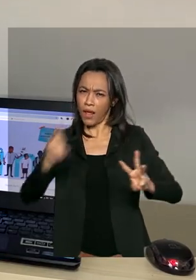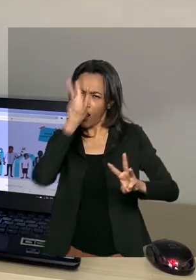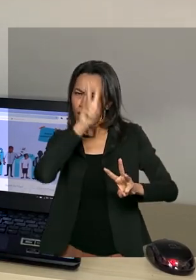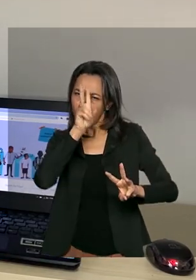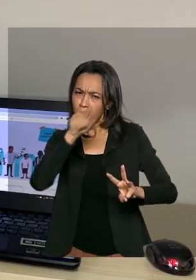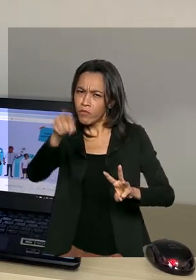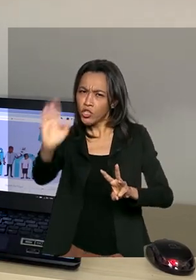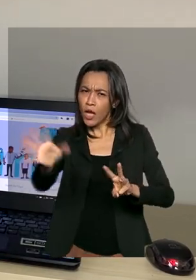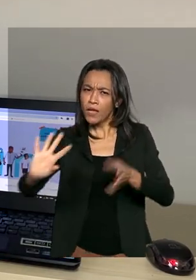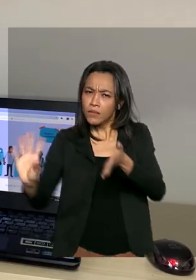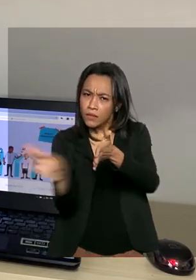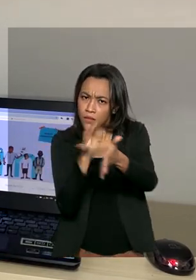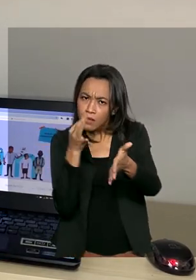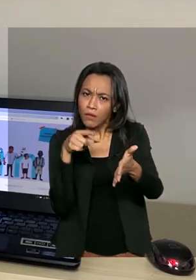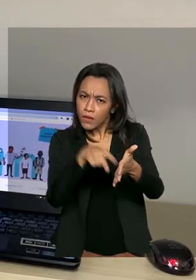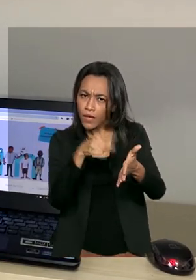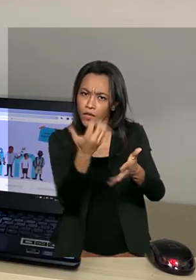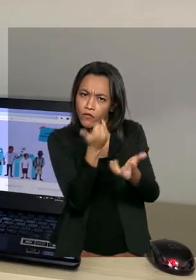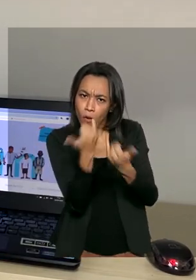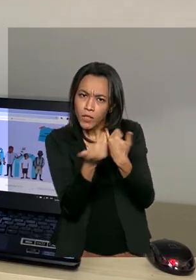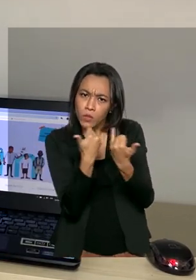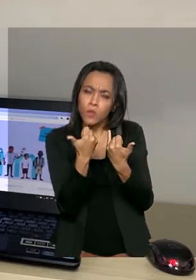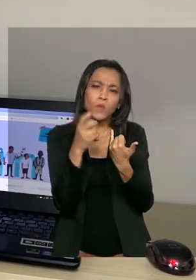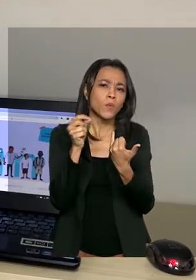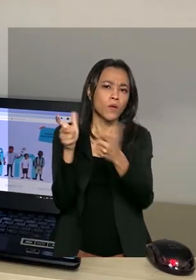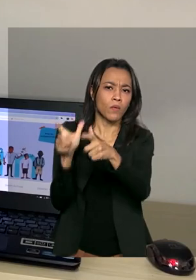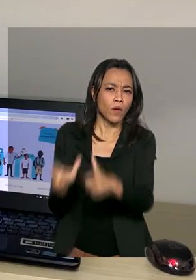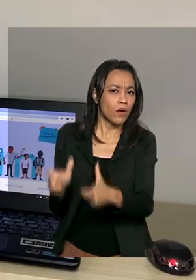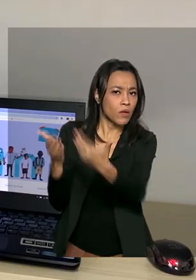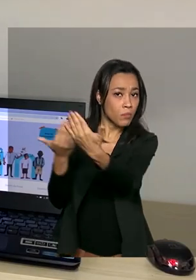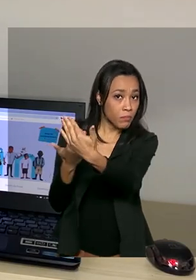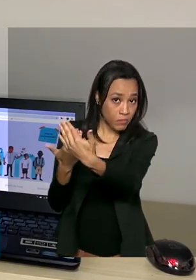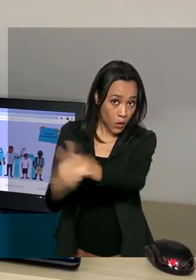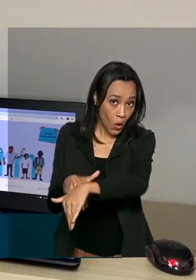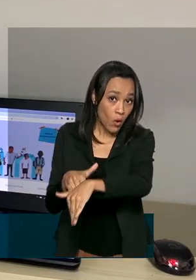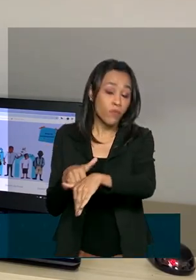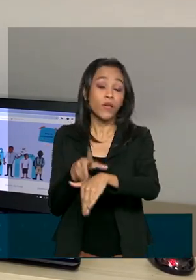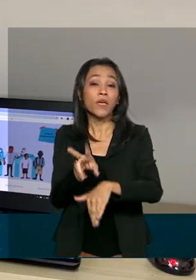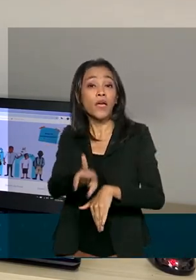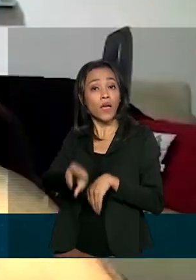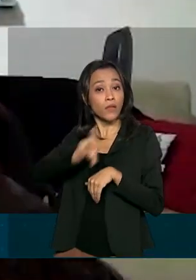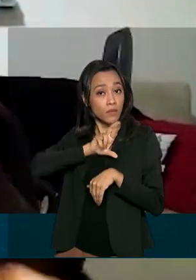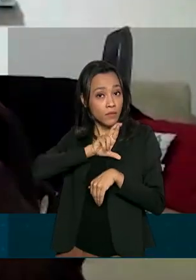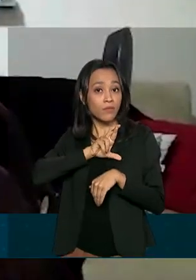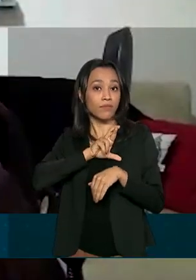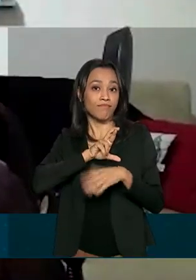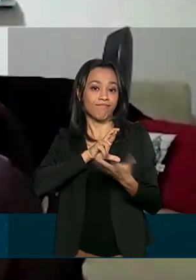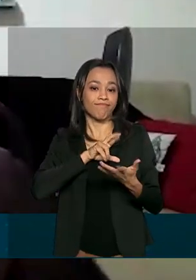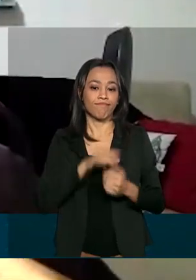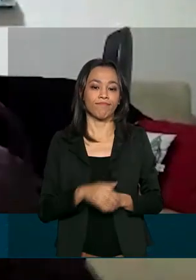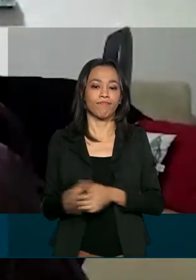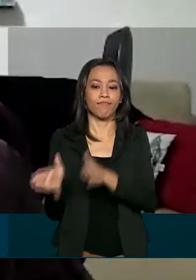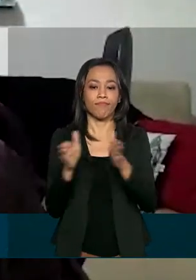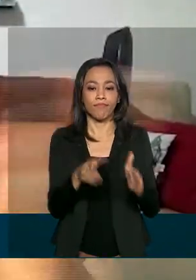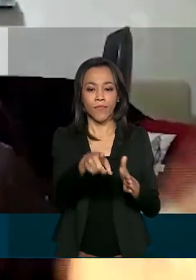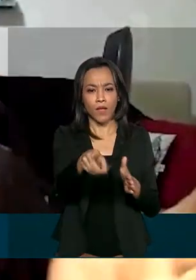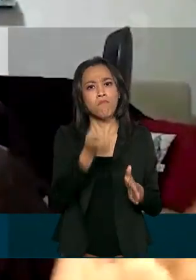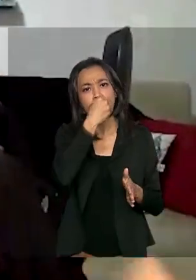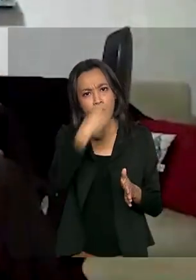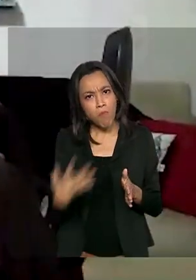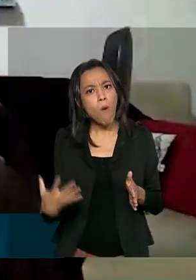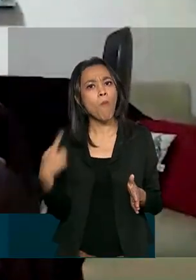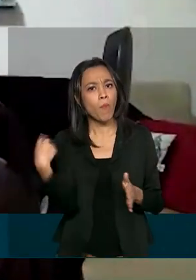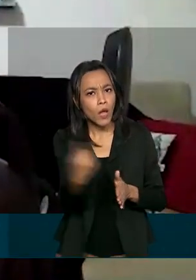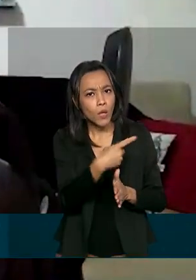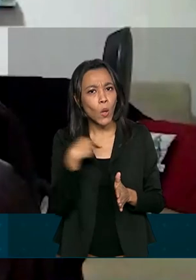em que os alunos têm acesso a informações como o local da prova e resultado do exame. Bom para a gente no sentido de que a gente